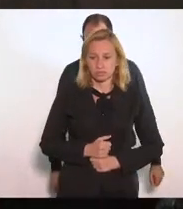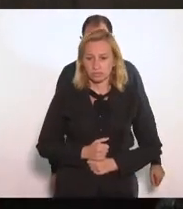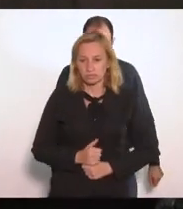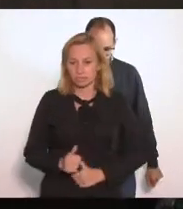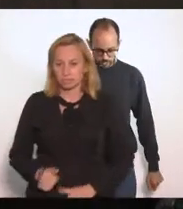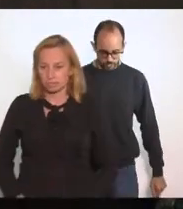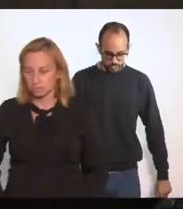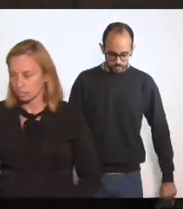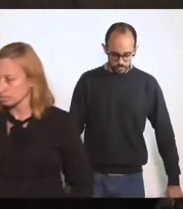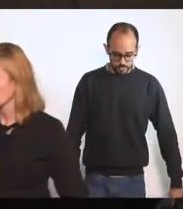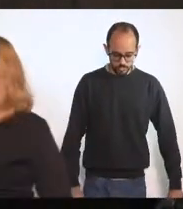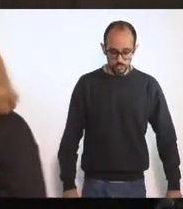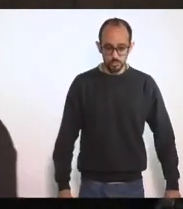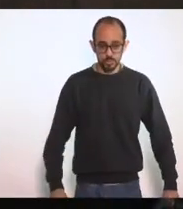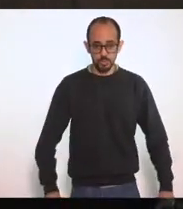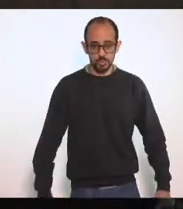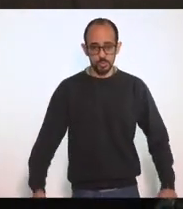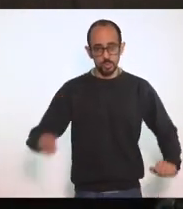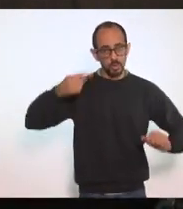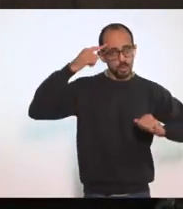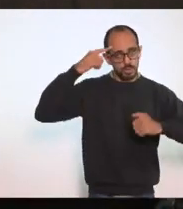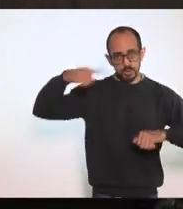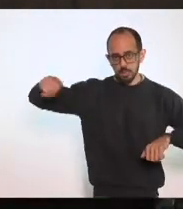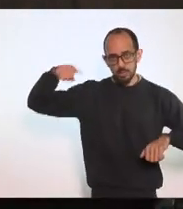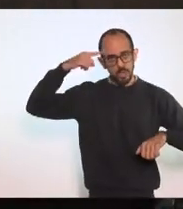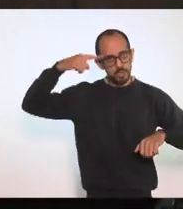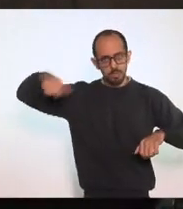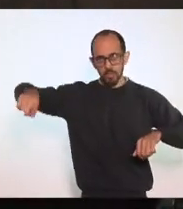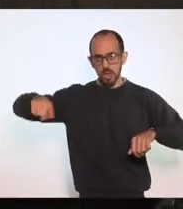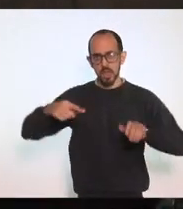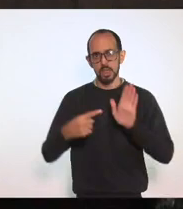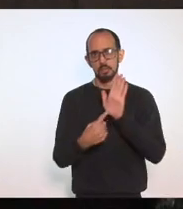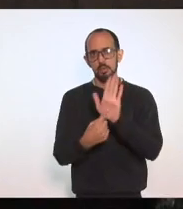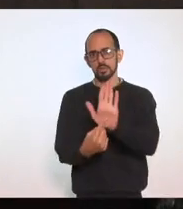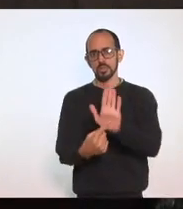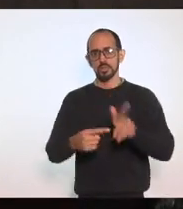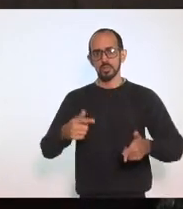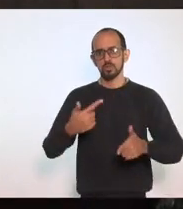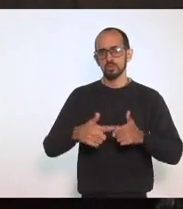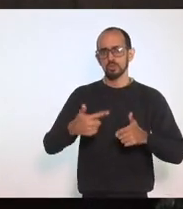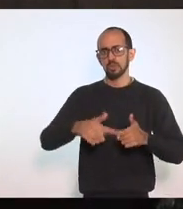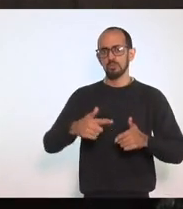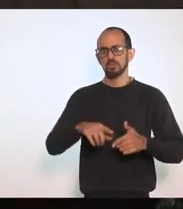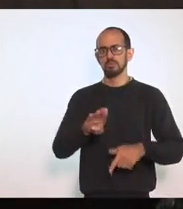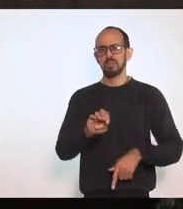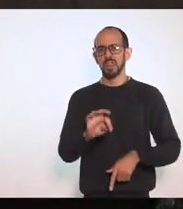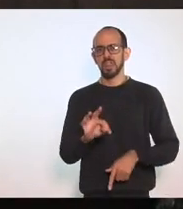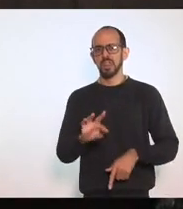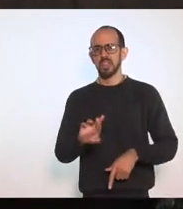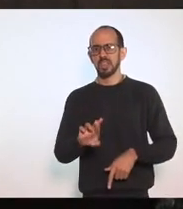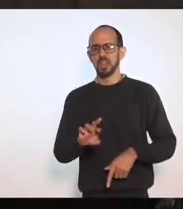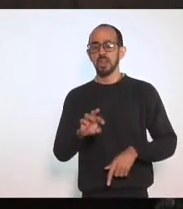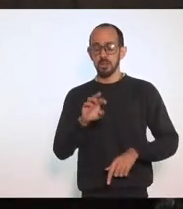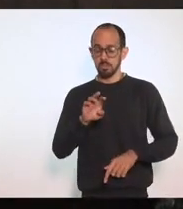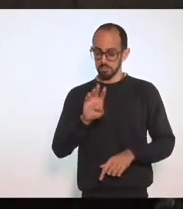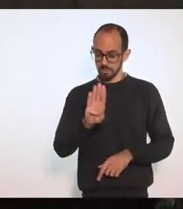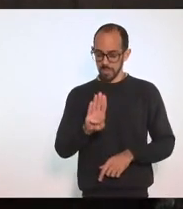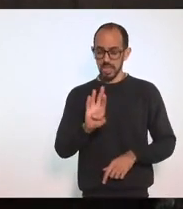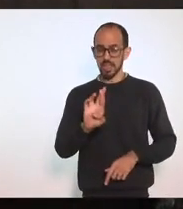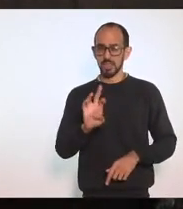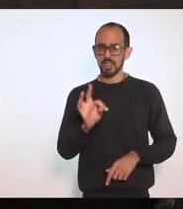Dificílimas No BRT No trem É um colapso Evidente